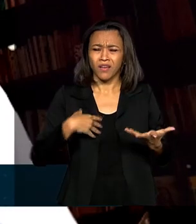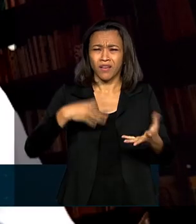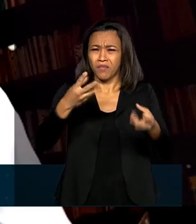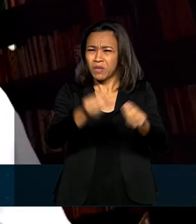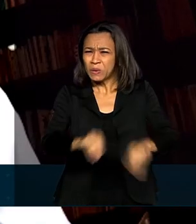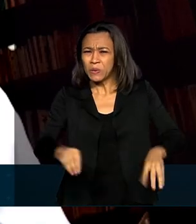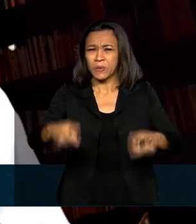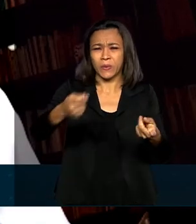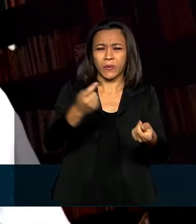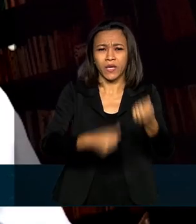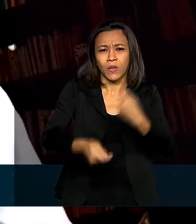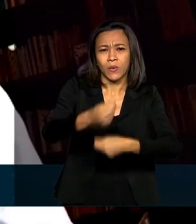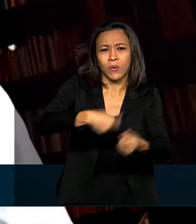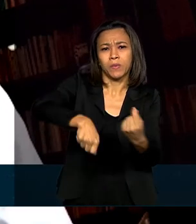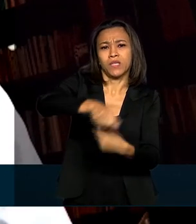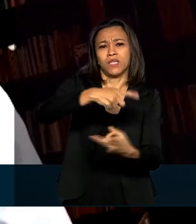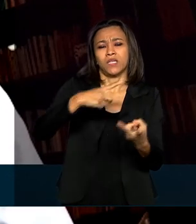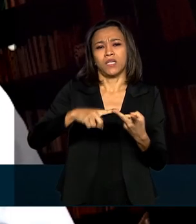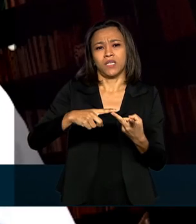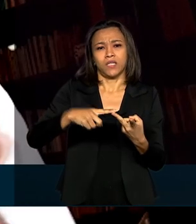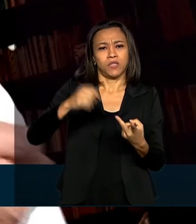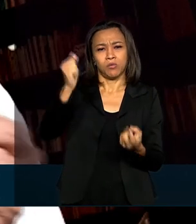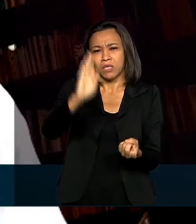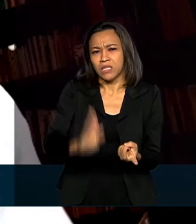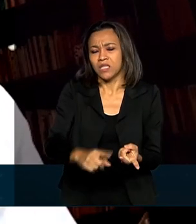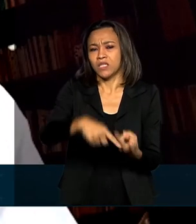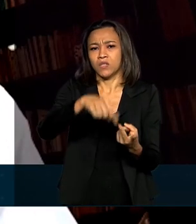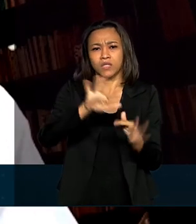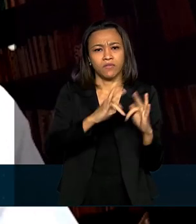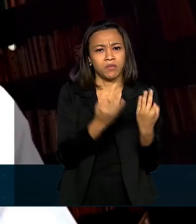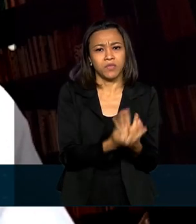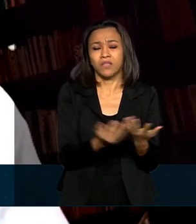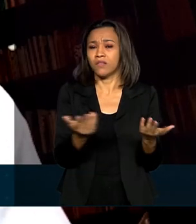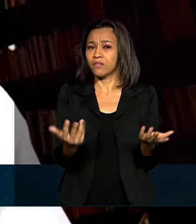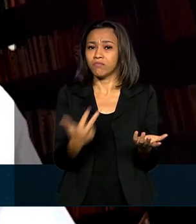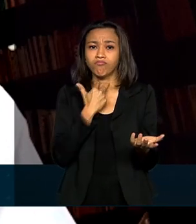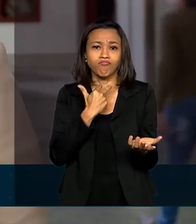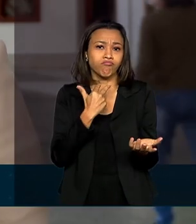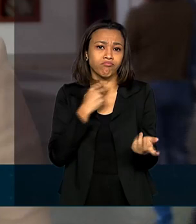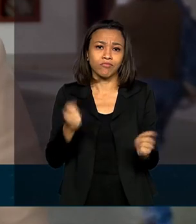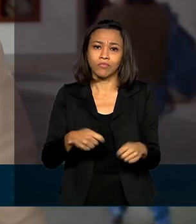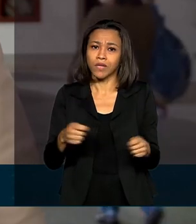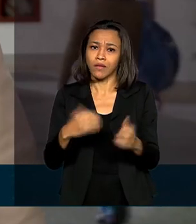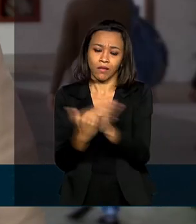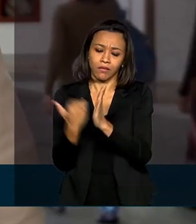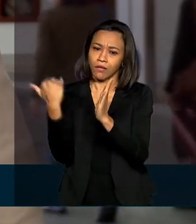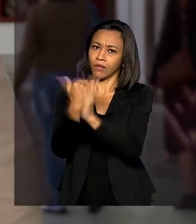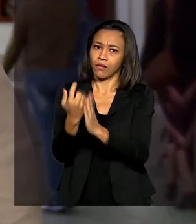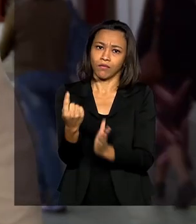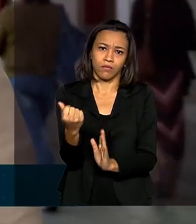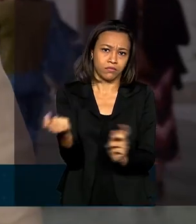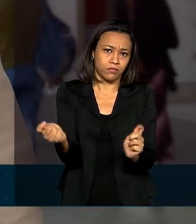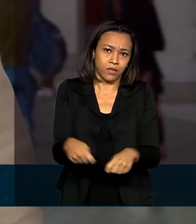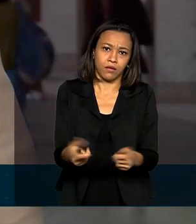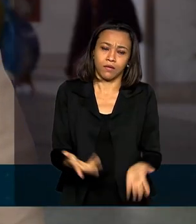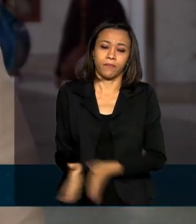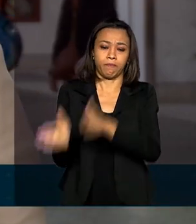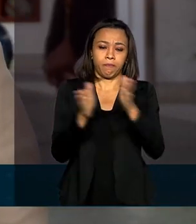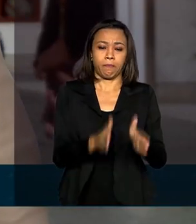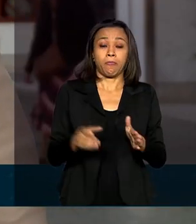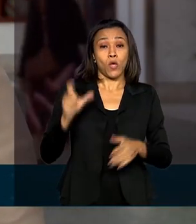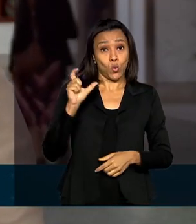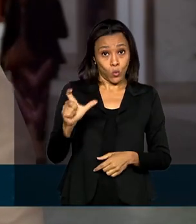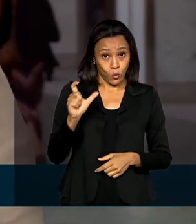com a economia das famílias, não gera novas despesas nesse período. Os planos de assistência médica